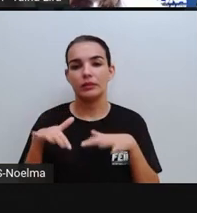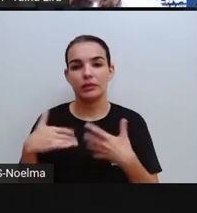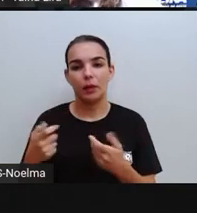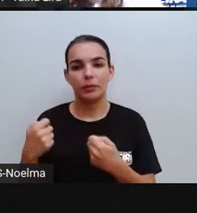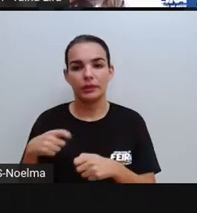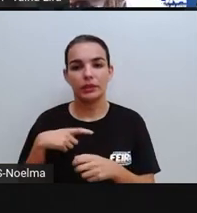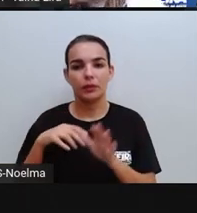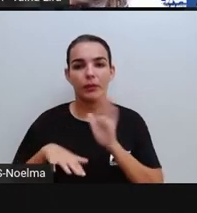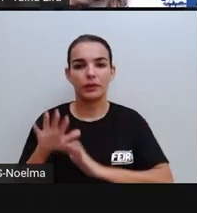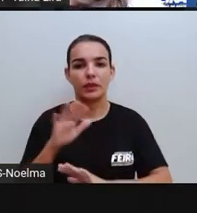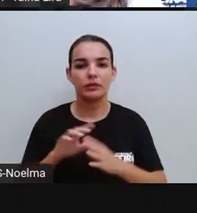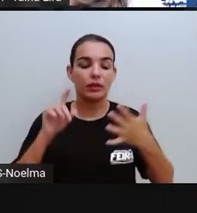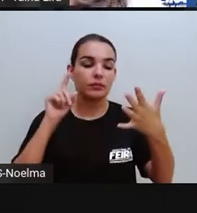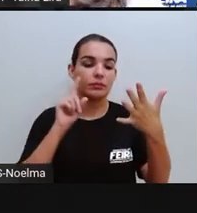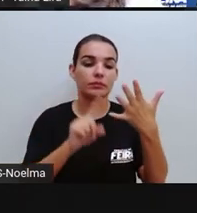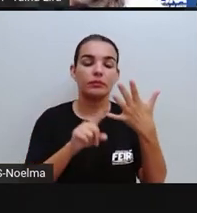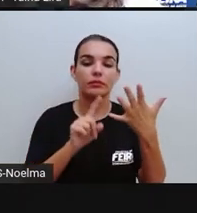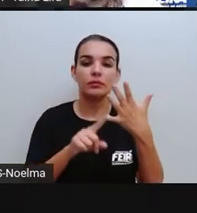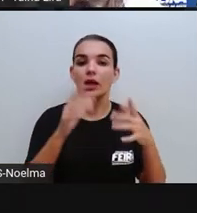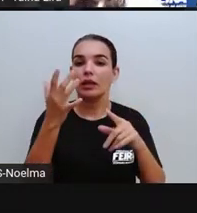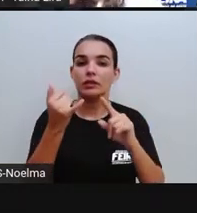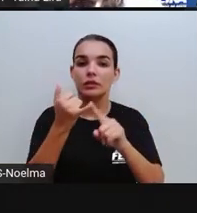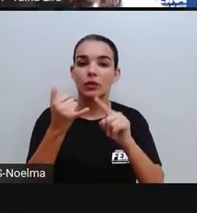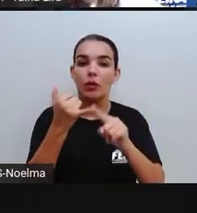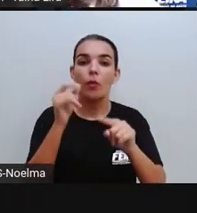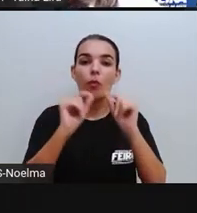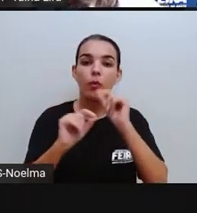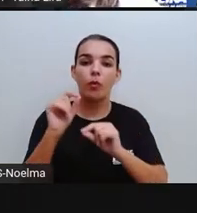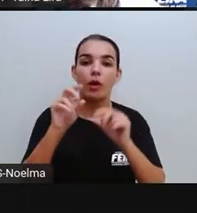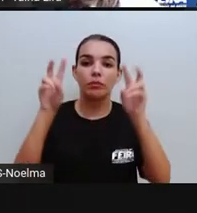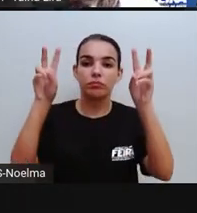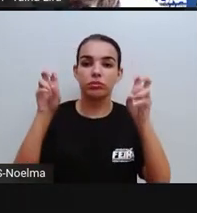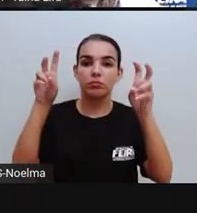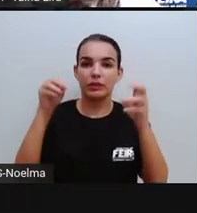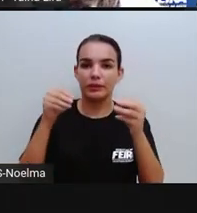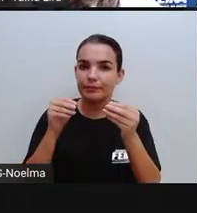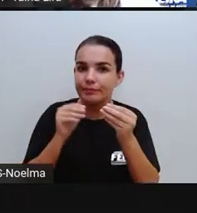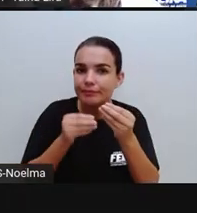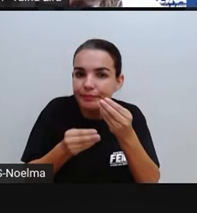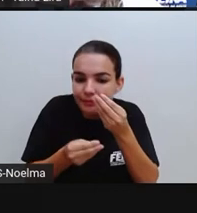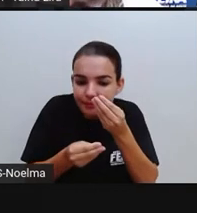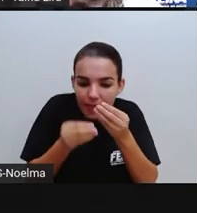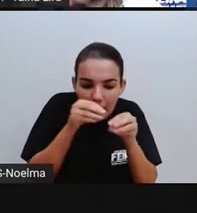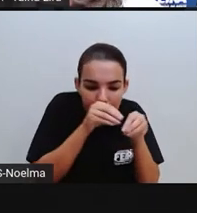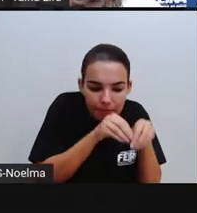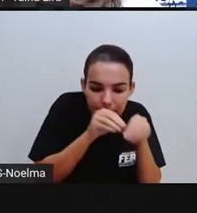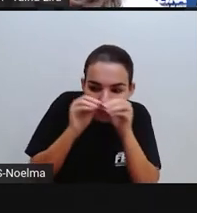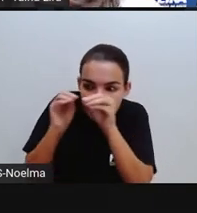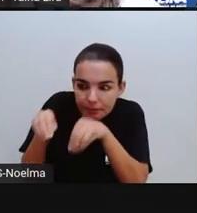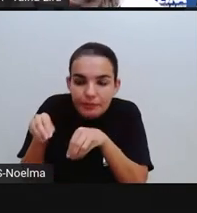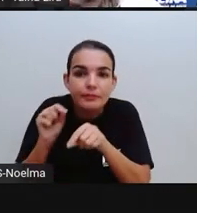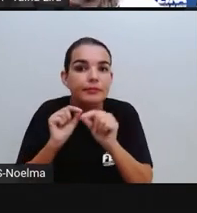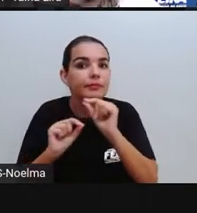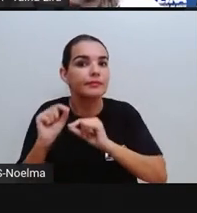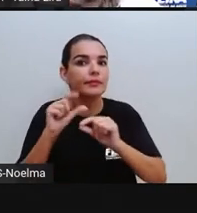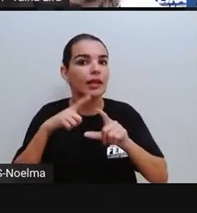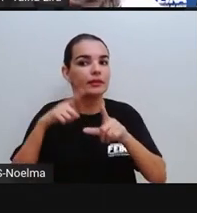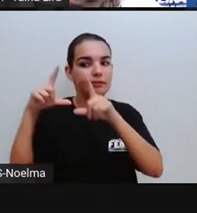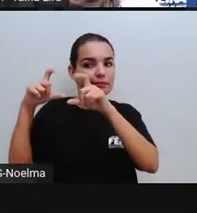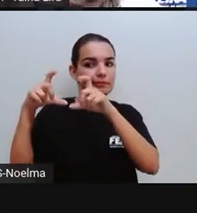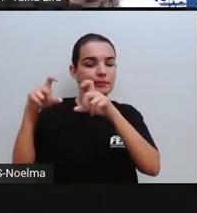cuidado. Conteúdo manipulado, seja por adulteração de texto ou imagens, ou por